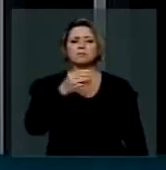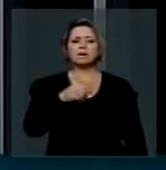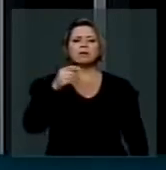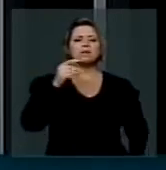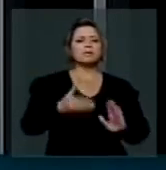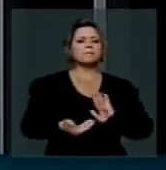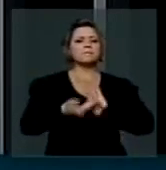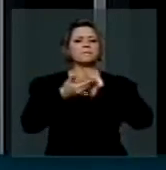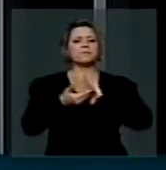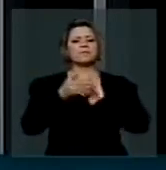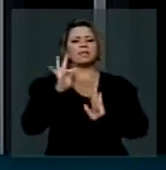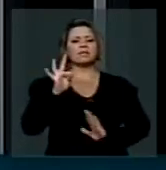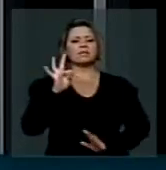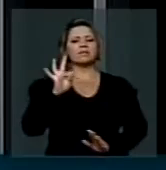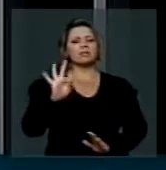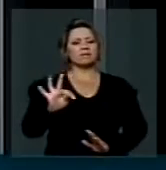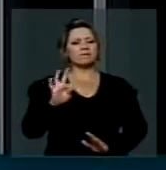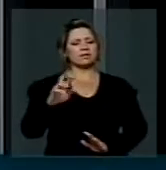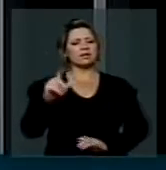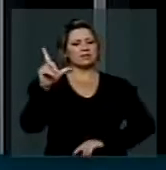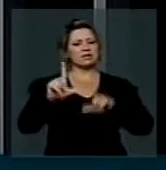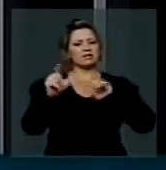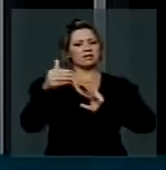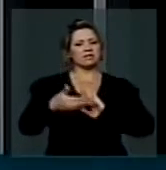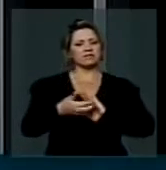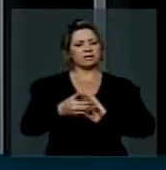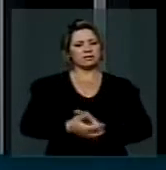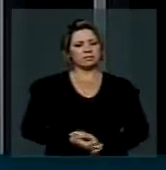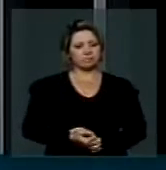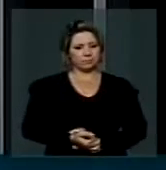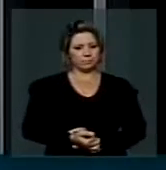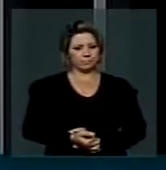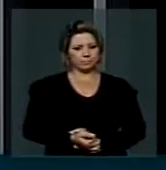Câmara faça isso. O Jornal Câmara faça isso.